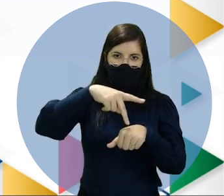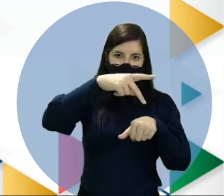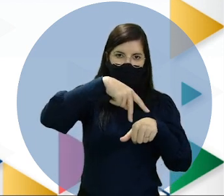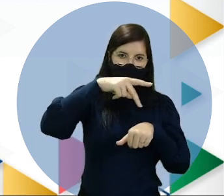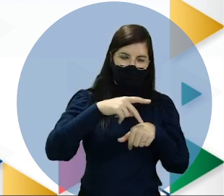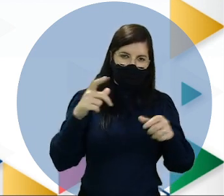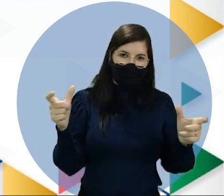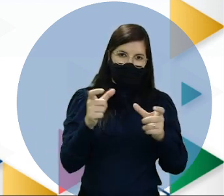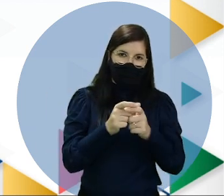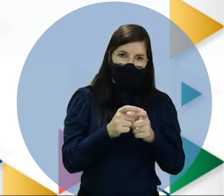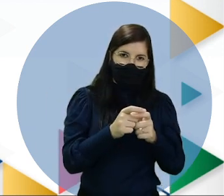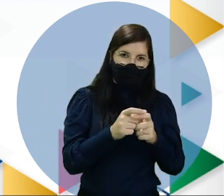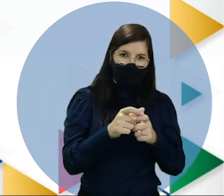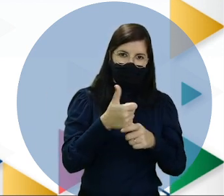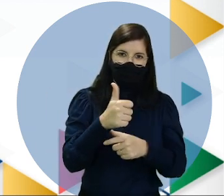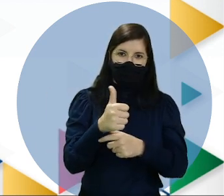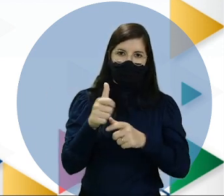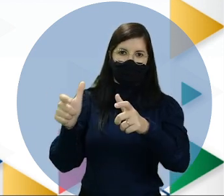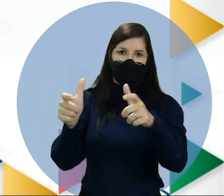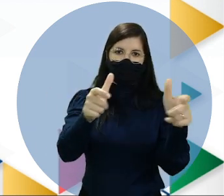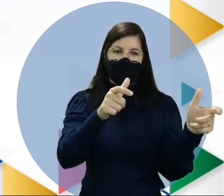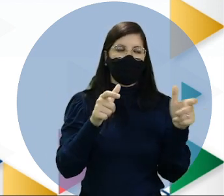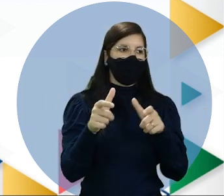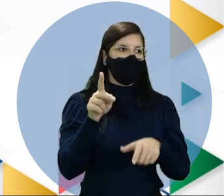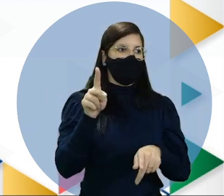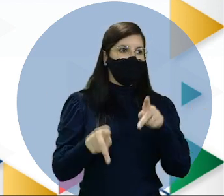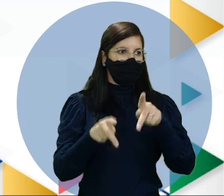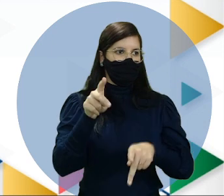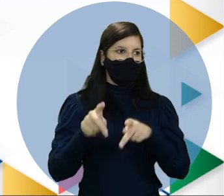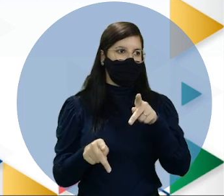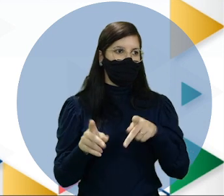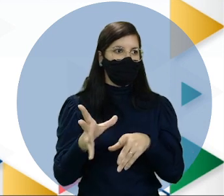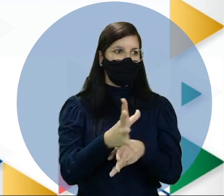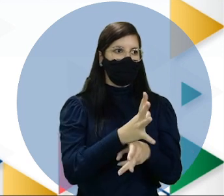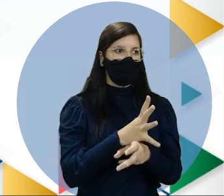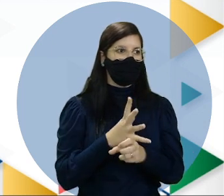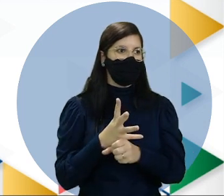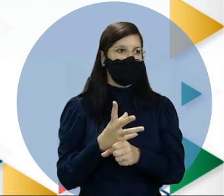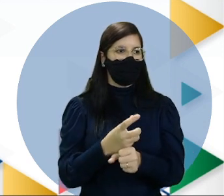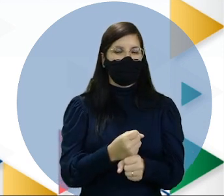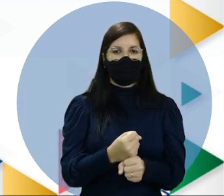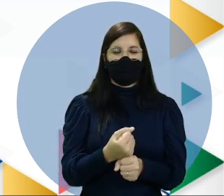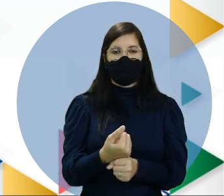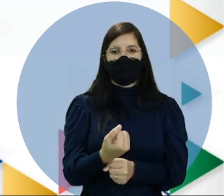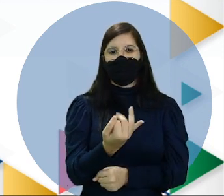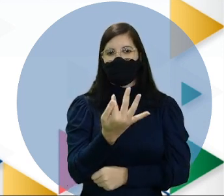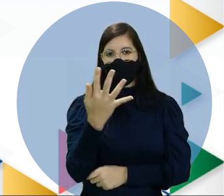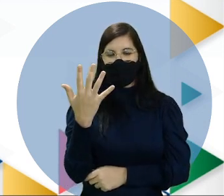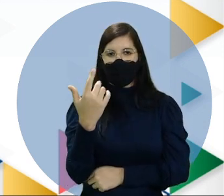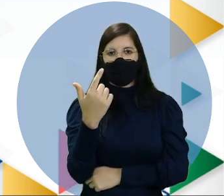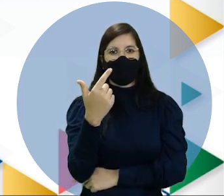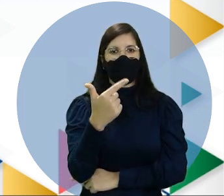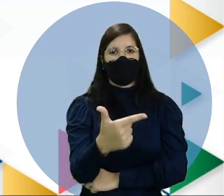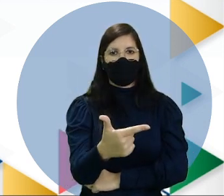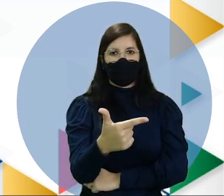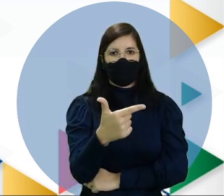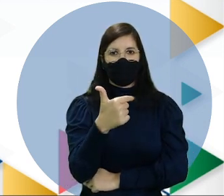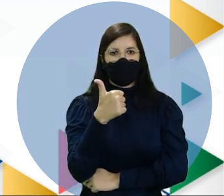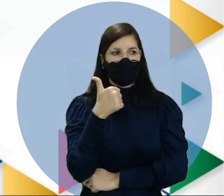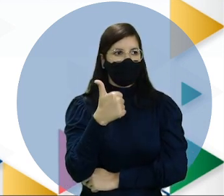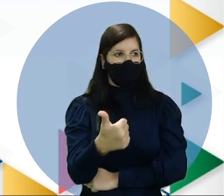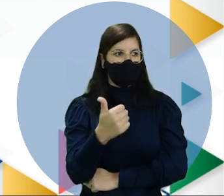e 11 territórios. A população da Oceania, ela é calculada em cerca de